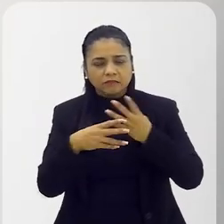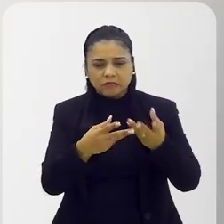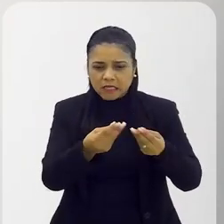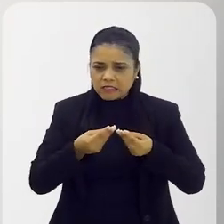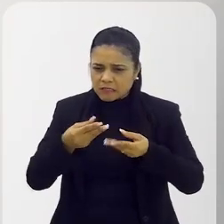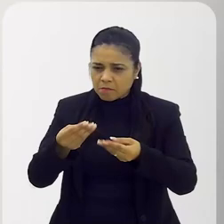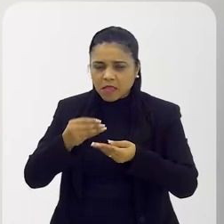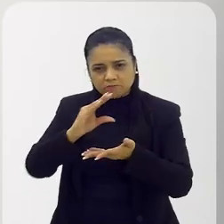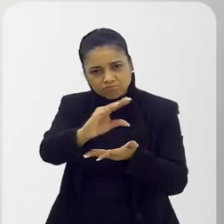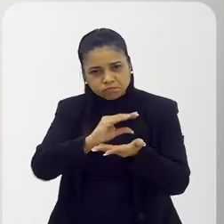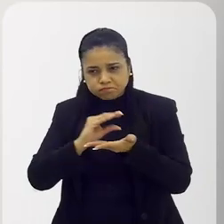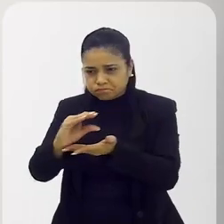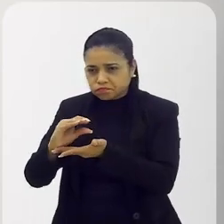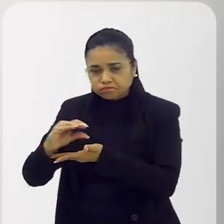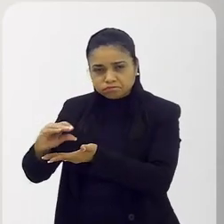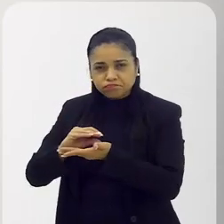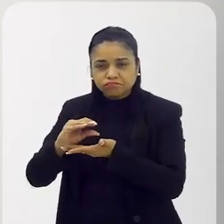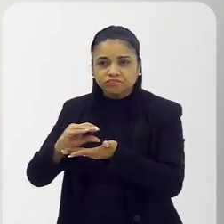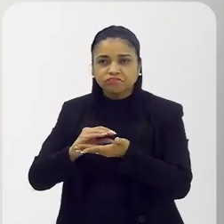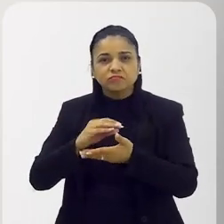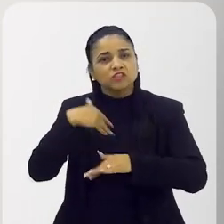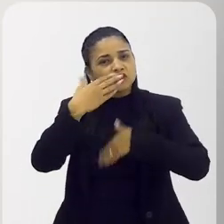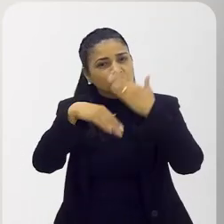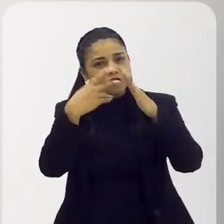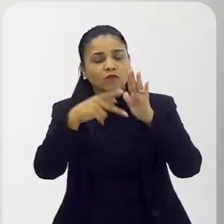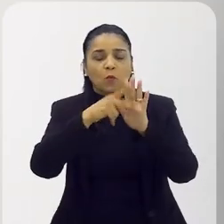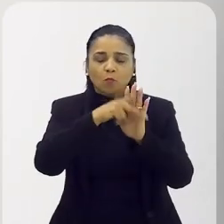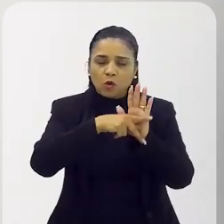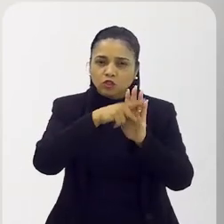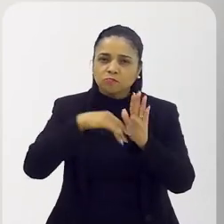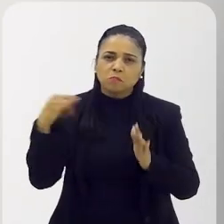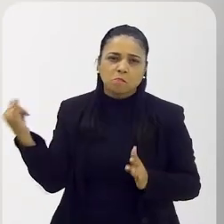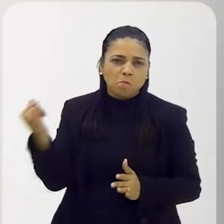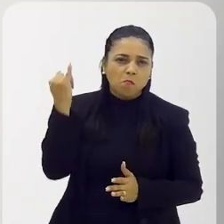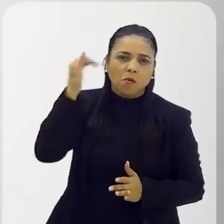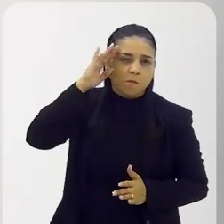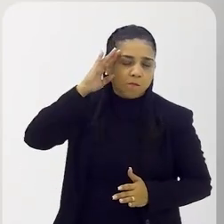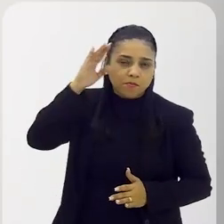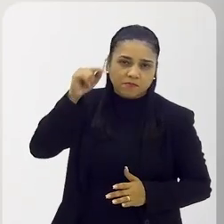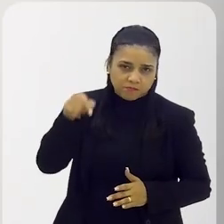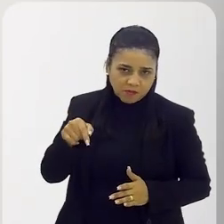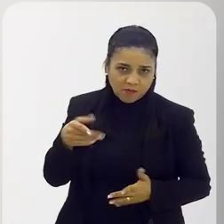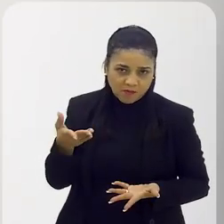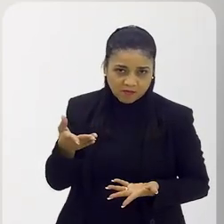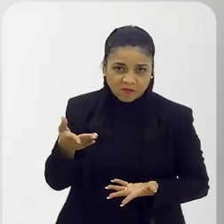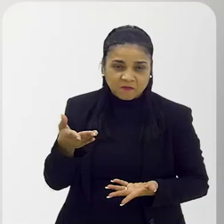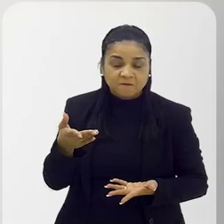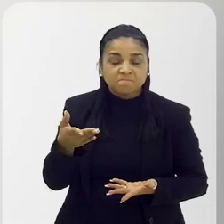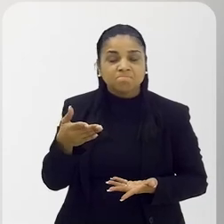todas as cidades estão recebendo verba, desenvolver seus projetos. É muito importante